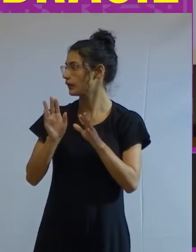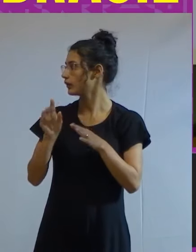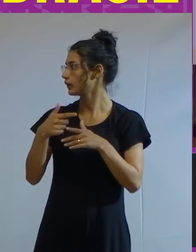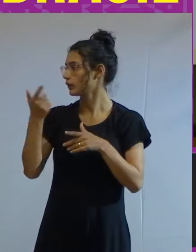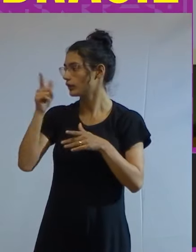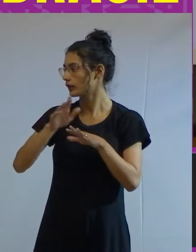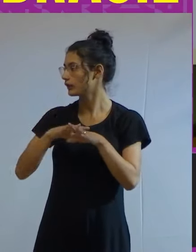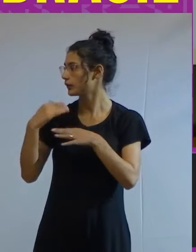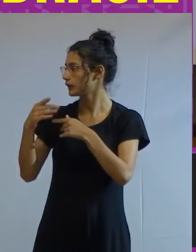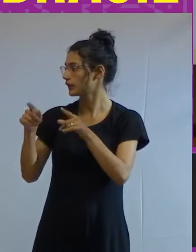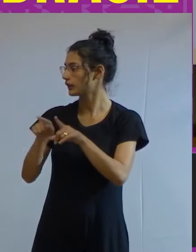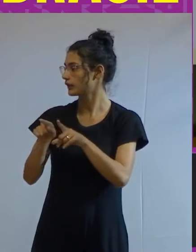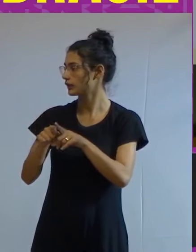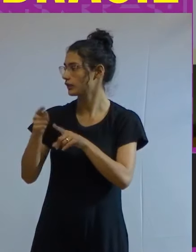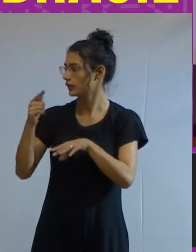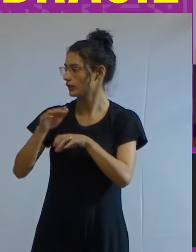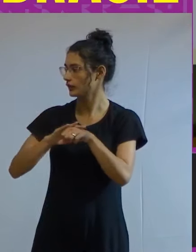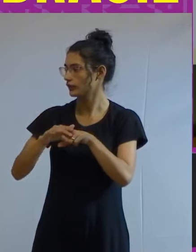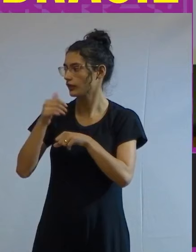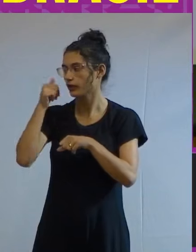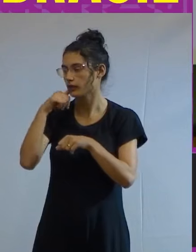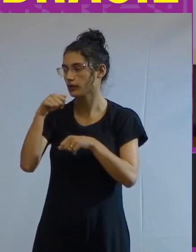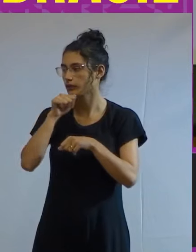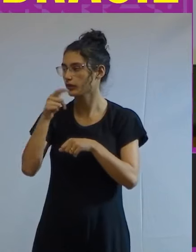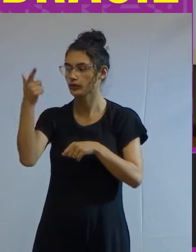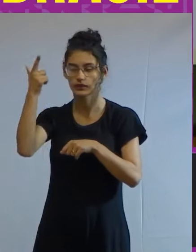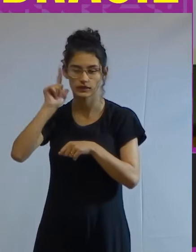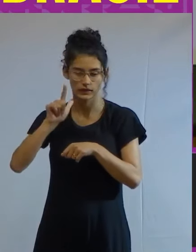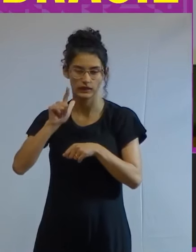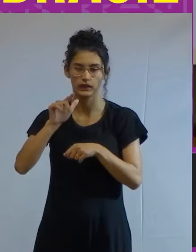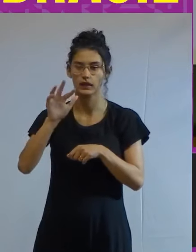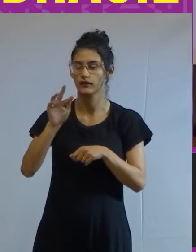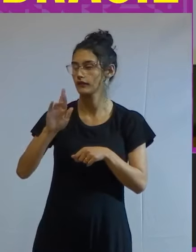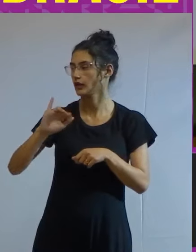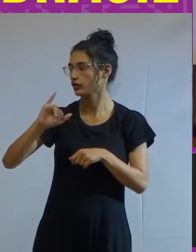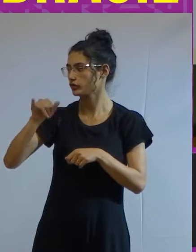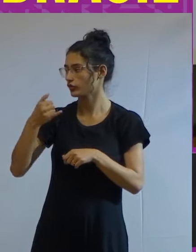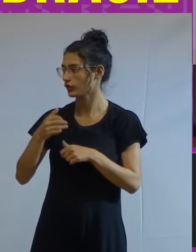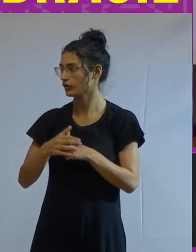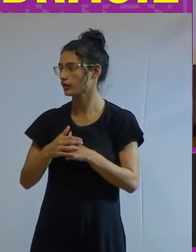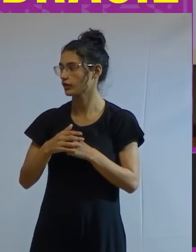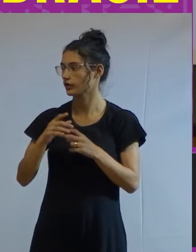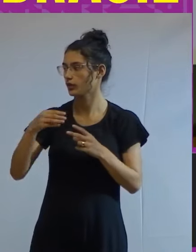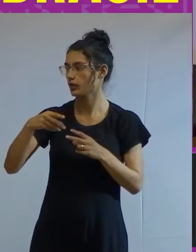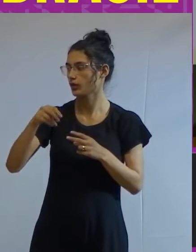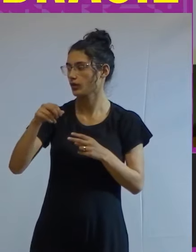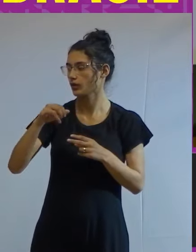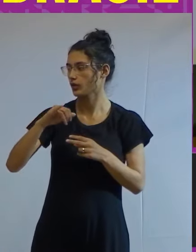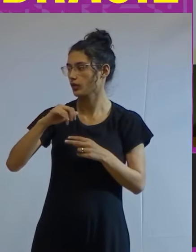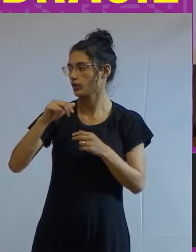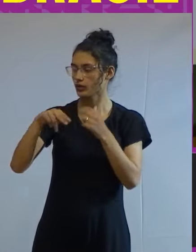consegui passar eu falei para minha mãe falei mãe eu consegui passar na UFRJ eu morava em Nova Iguaçu Nova Iguaçu uma periferia do Rio de Janeiro bem distante